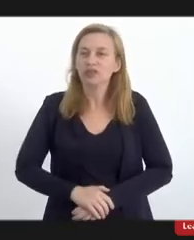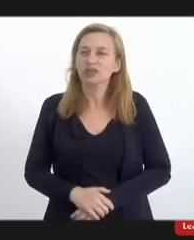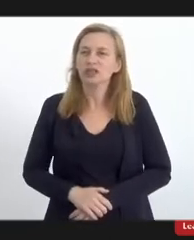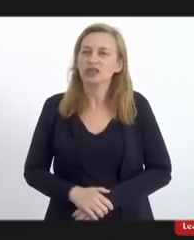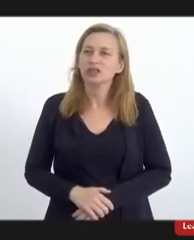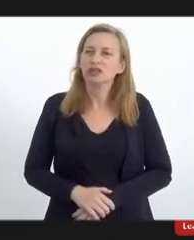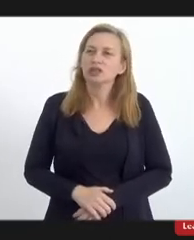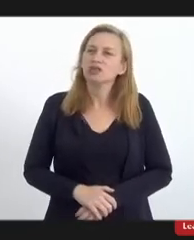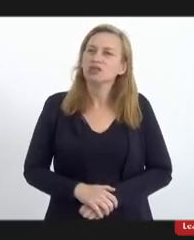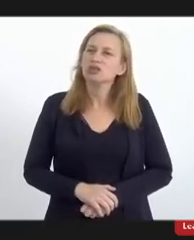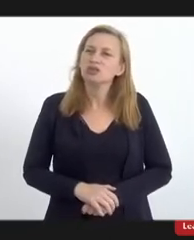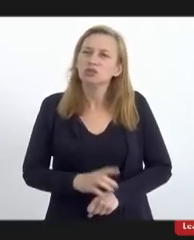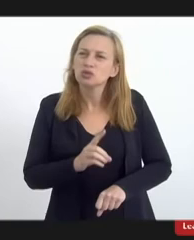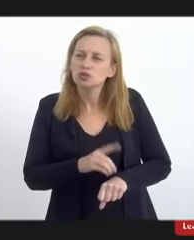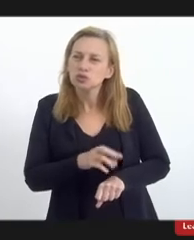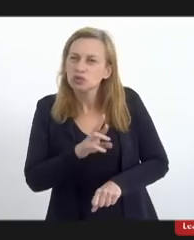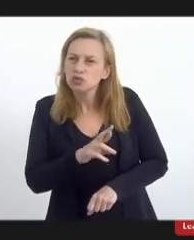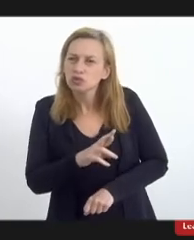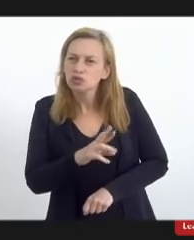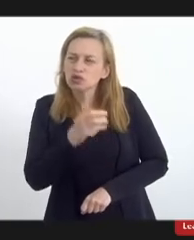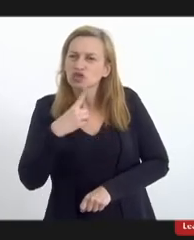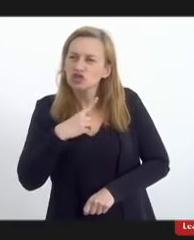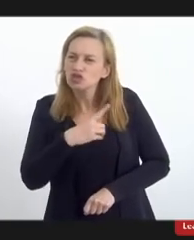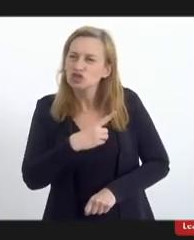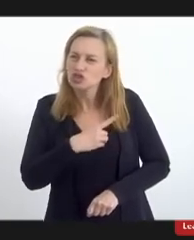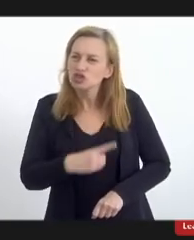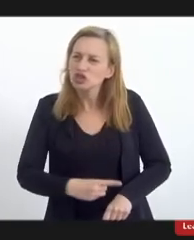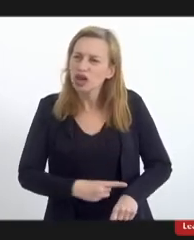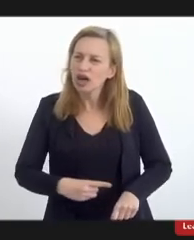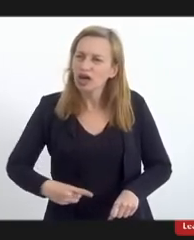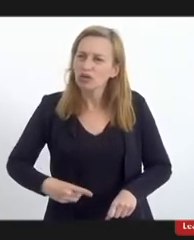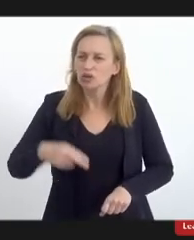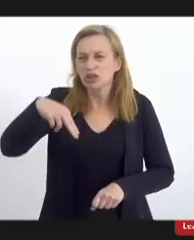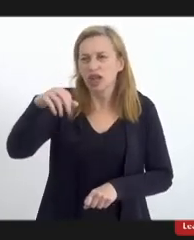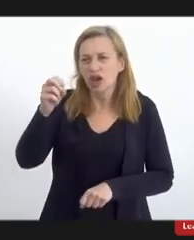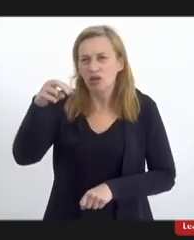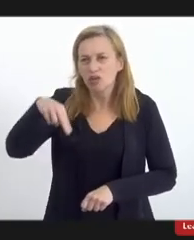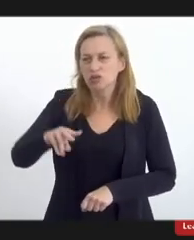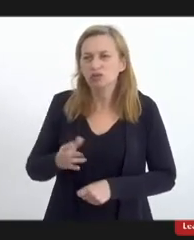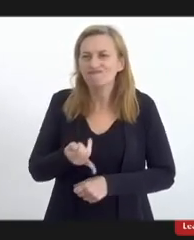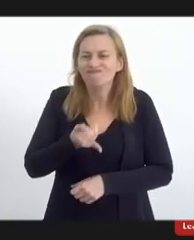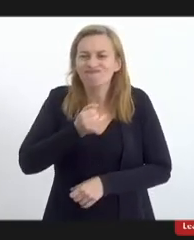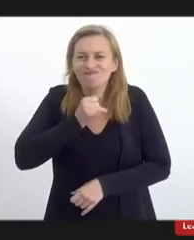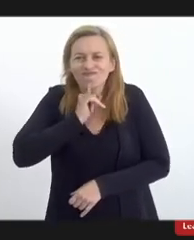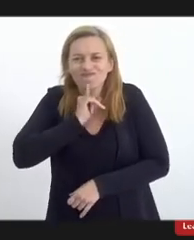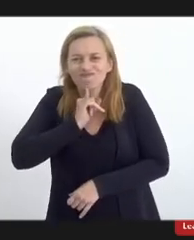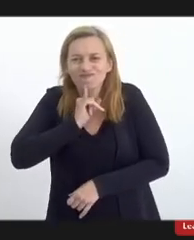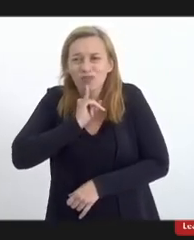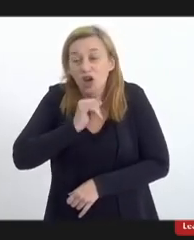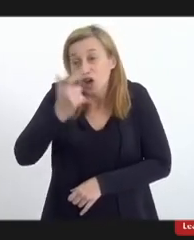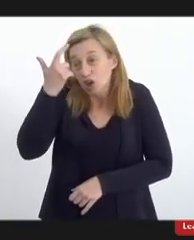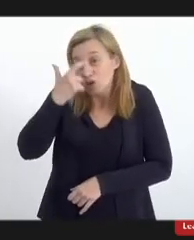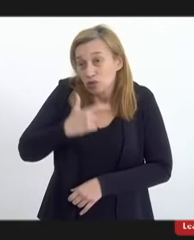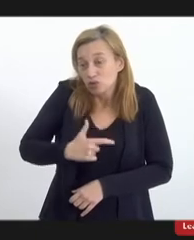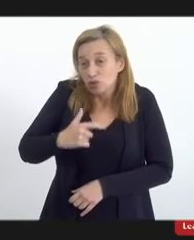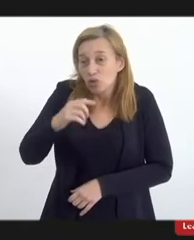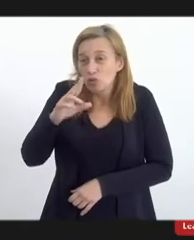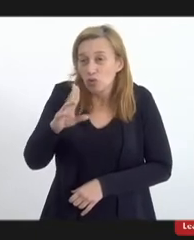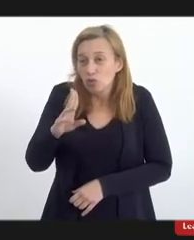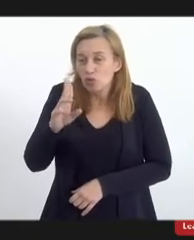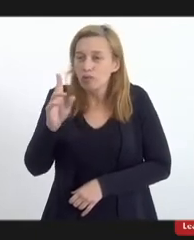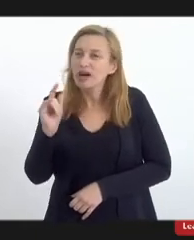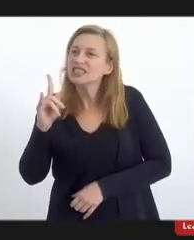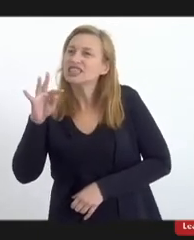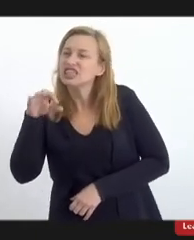doutor é um bom diácono Nelson infelizmente eu sou um bandista por um lado